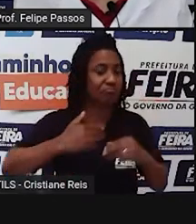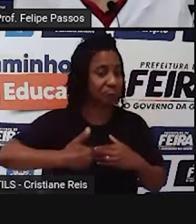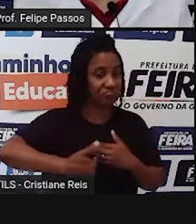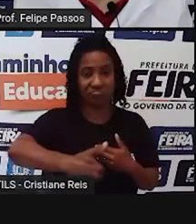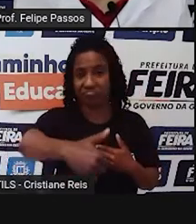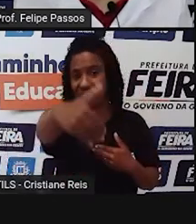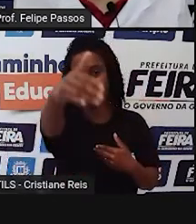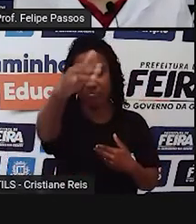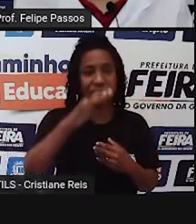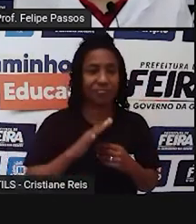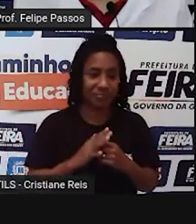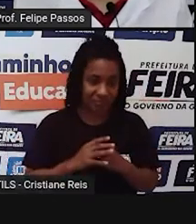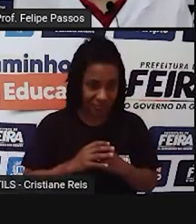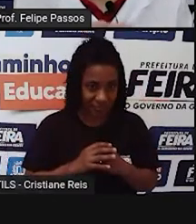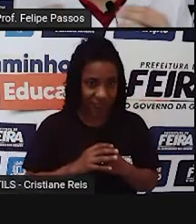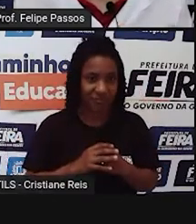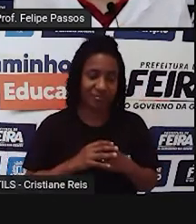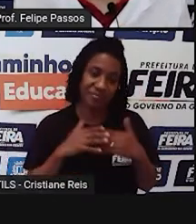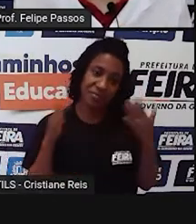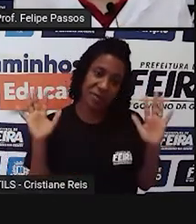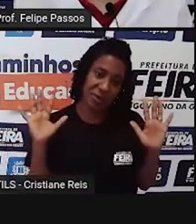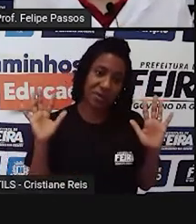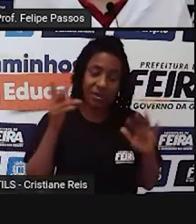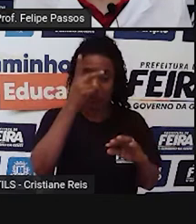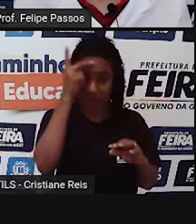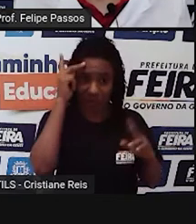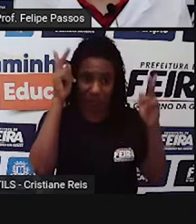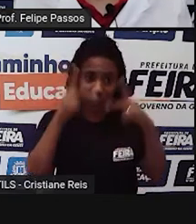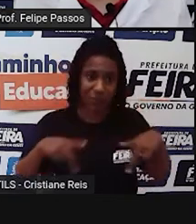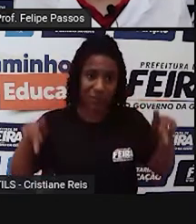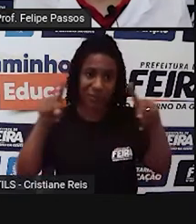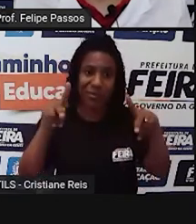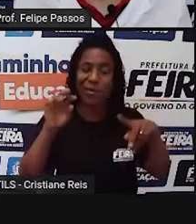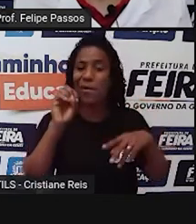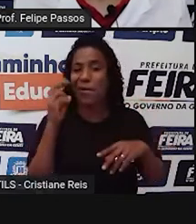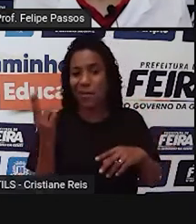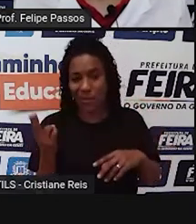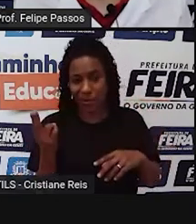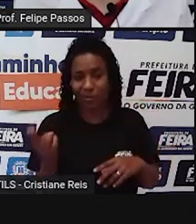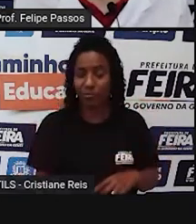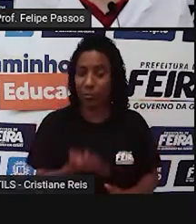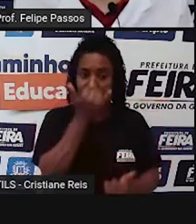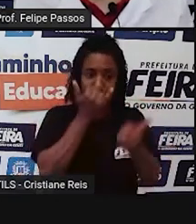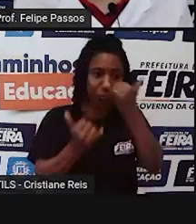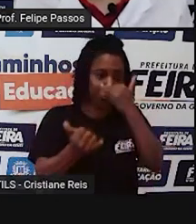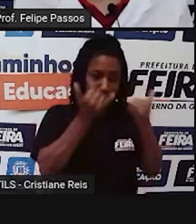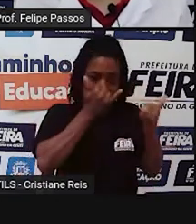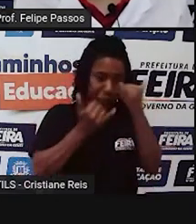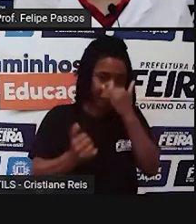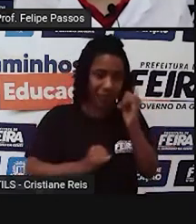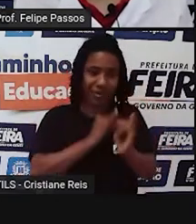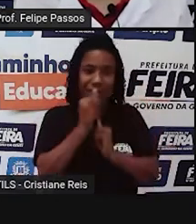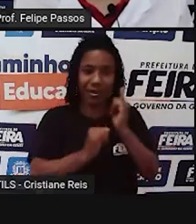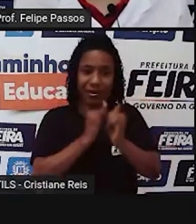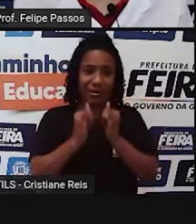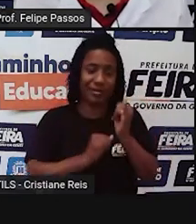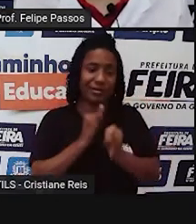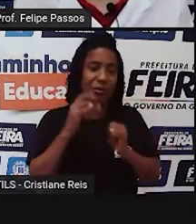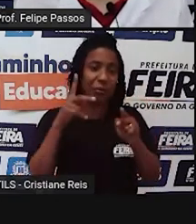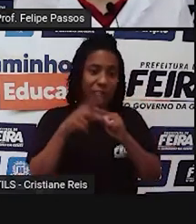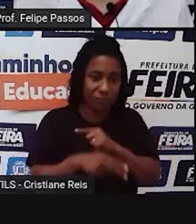ser humano deixe de existir, ou então que aconteça algo muito grave, que a gente deixe de ter internet. Mas desde que a internet surgiu,